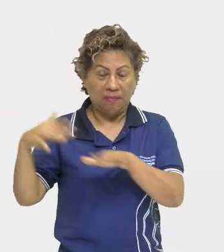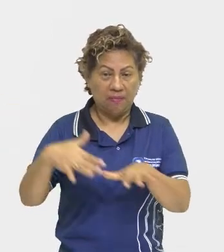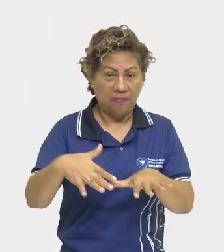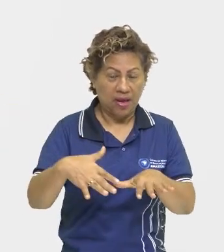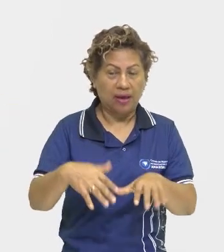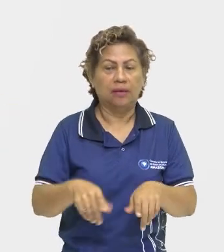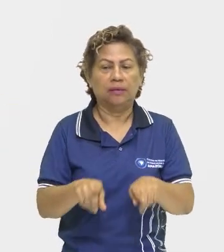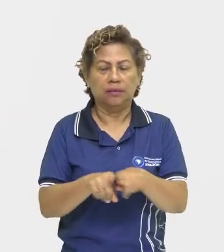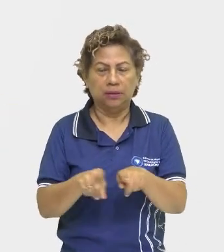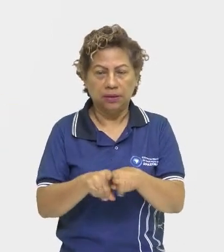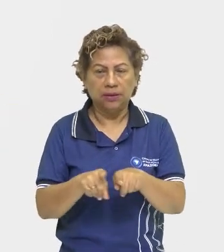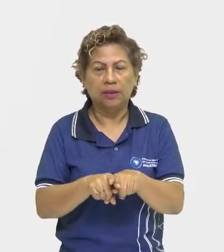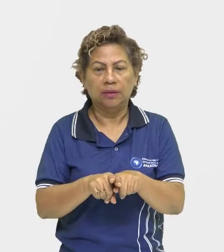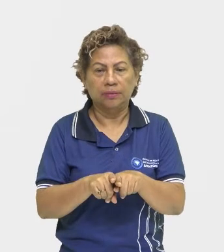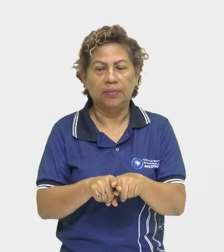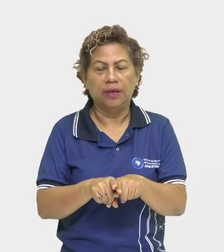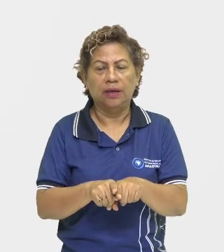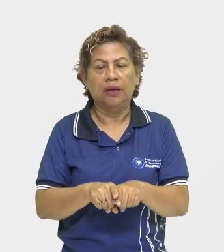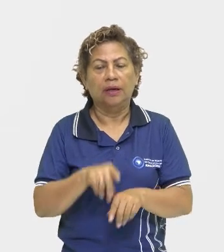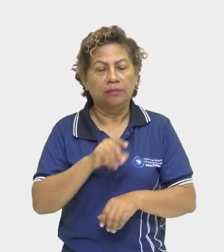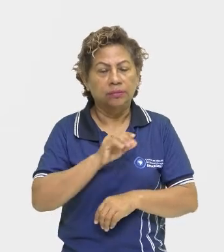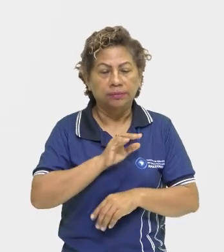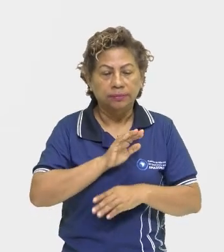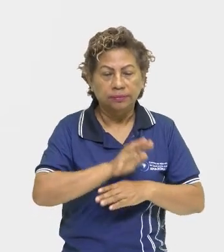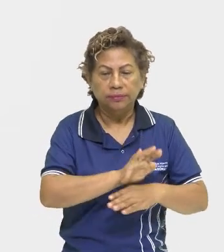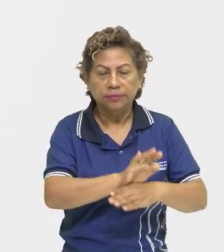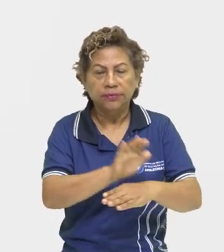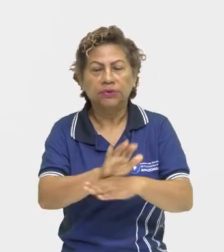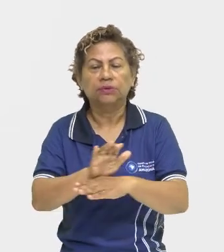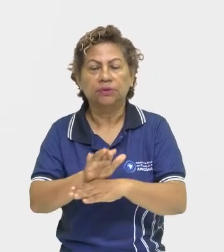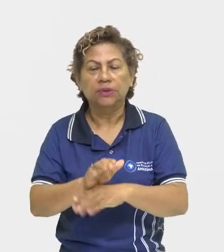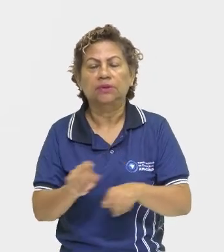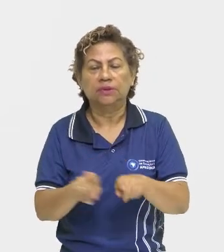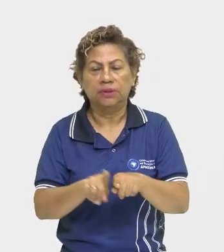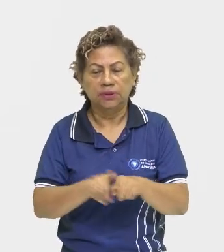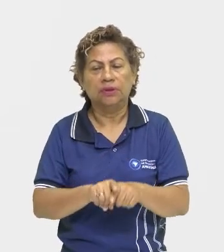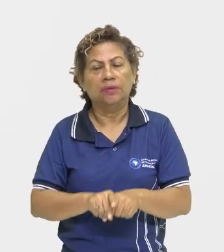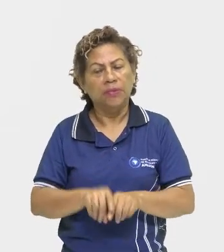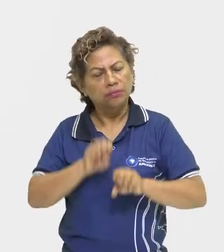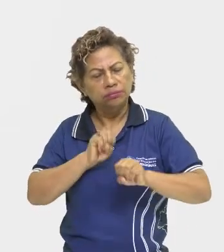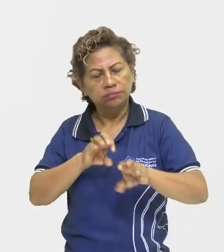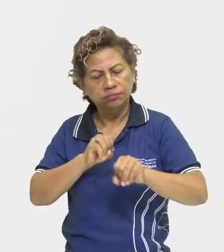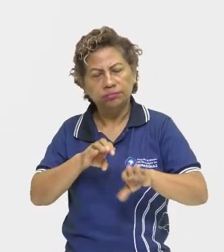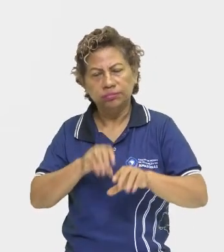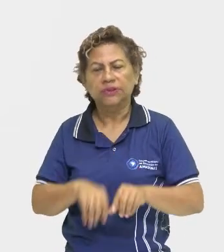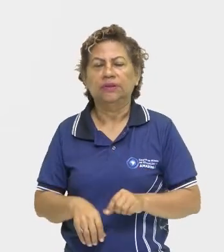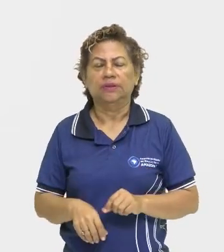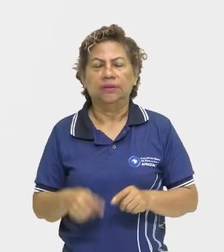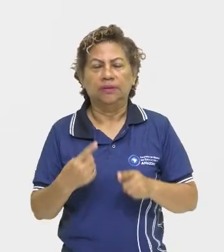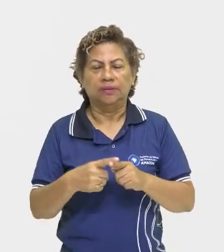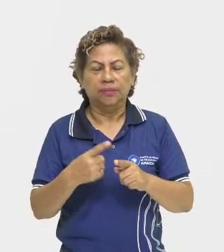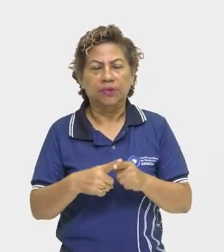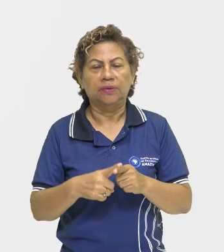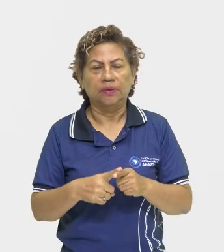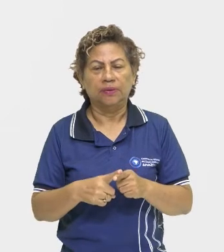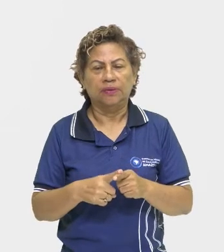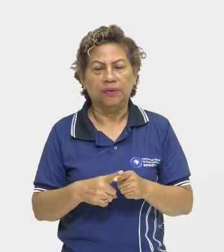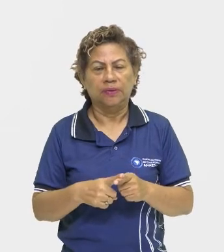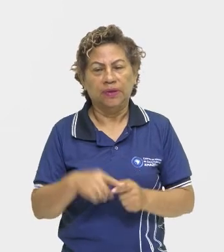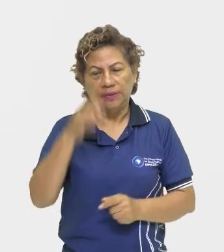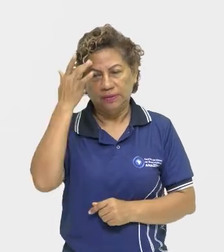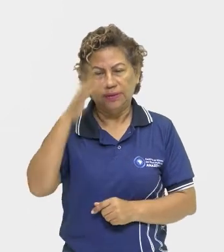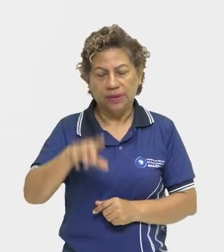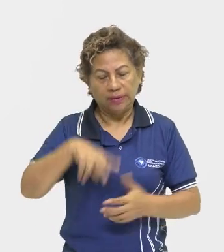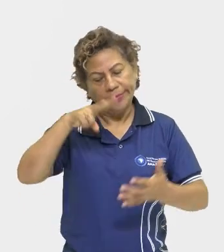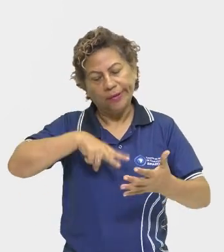ele também atuou nesse aspecto, né, de alfabetizar os colonos, né. Lembra aí que eles são responsáveis